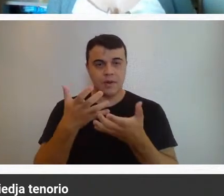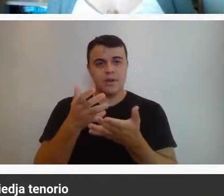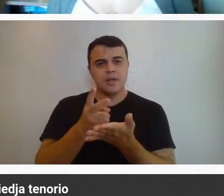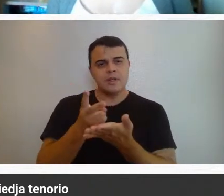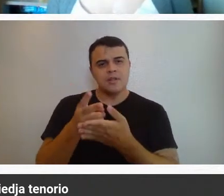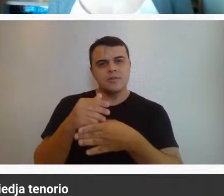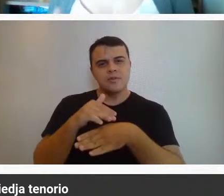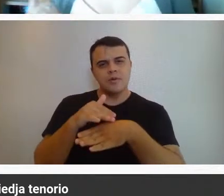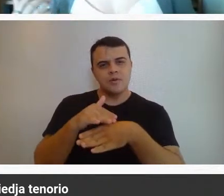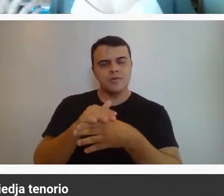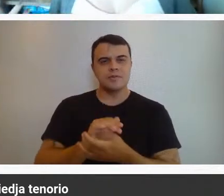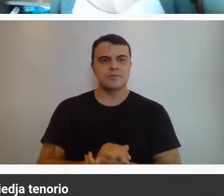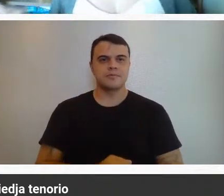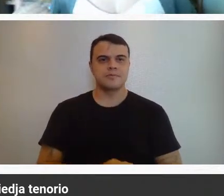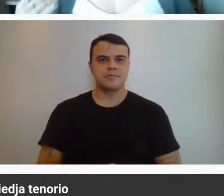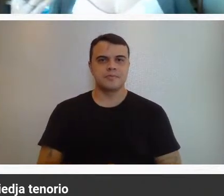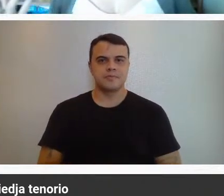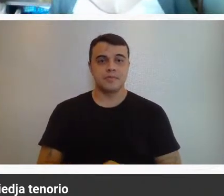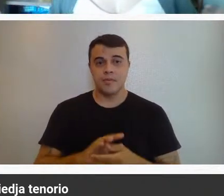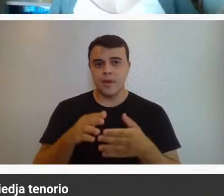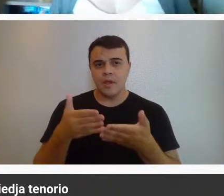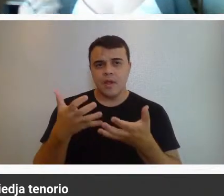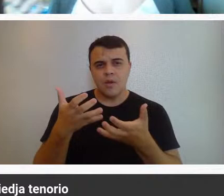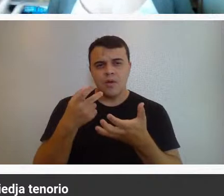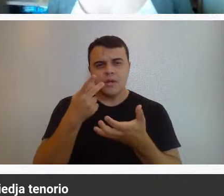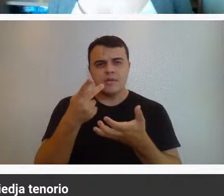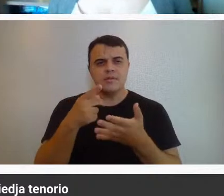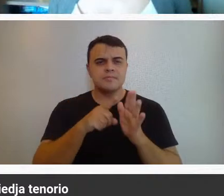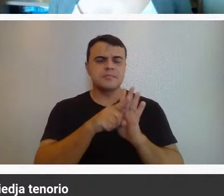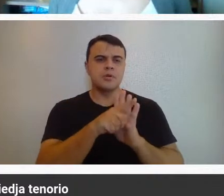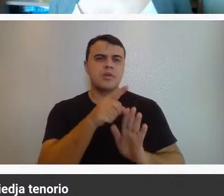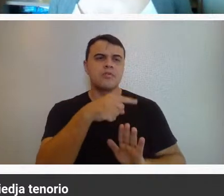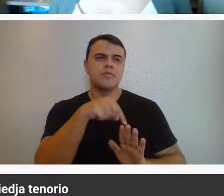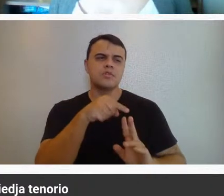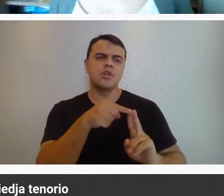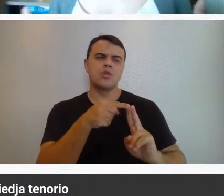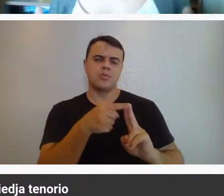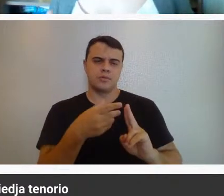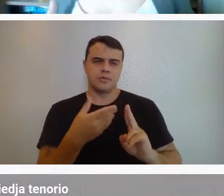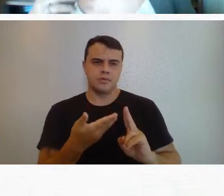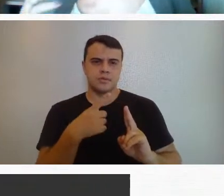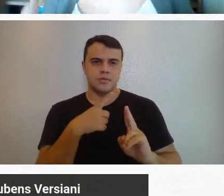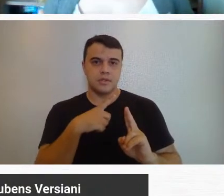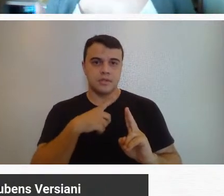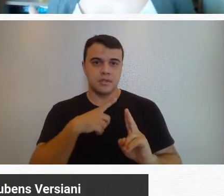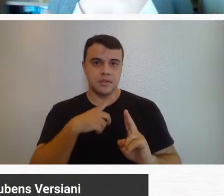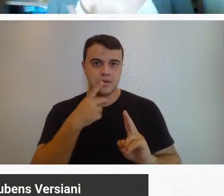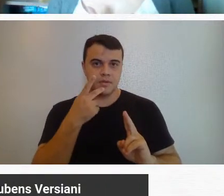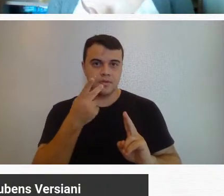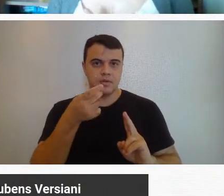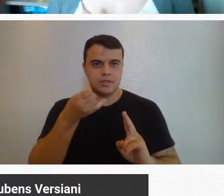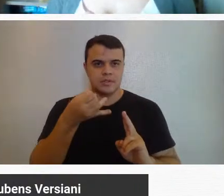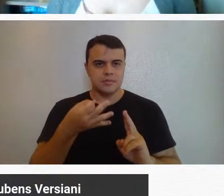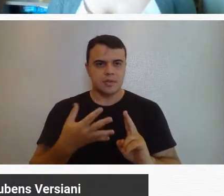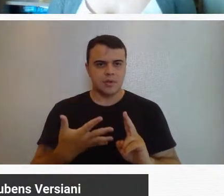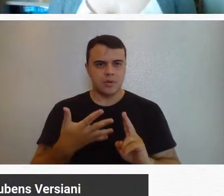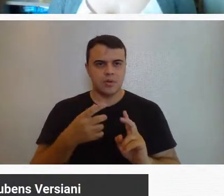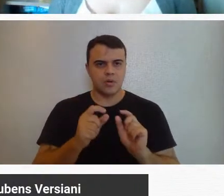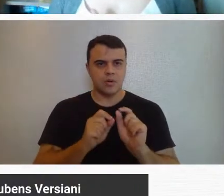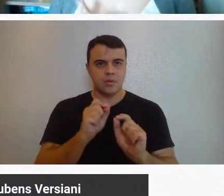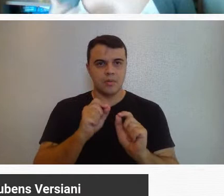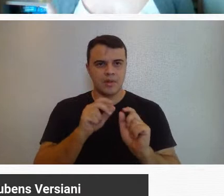conversando aqui. E aí eu queria perguntar para vocês duas. A gente falou um pouco sobre essas